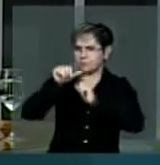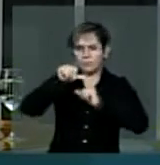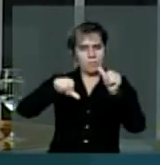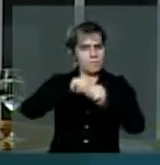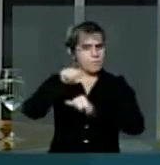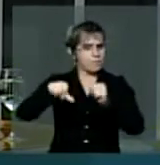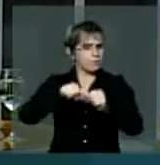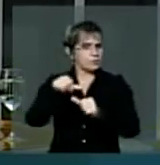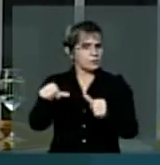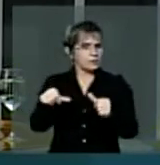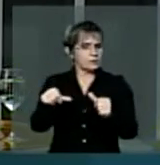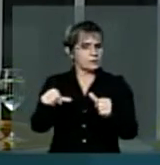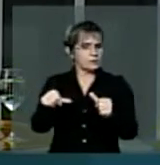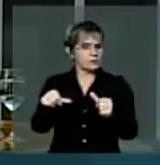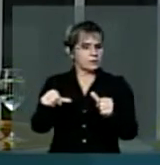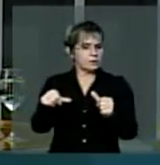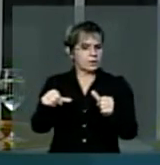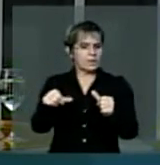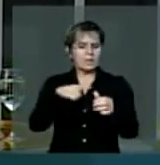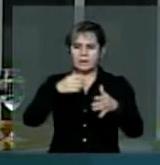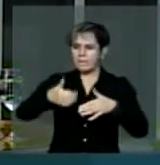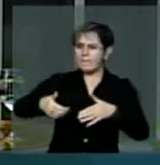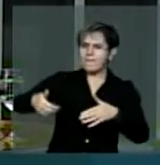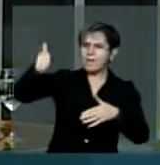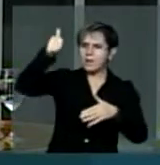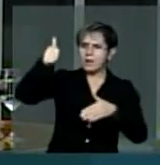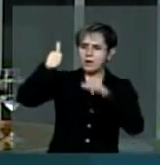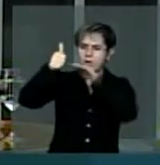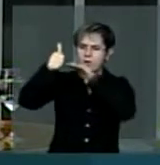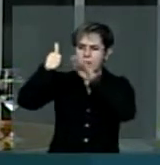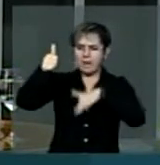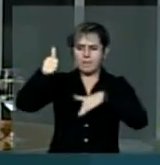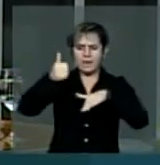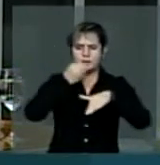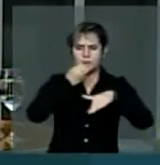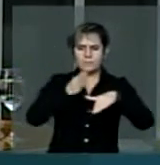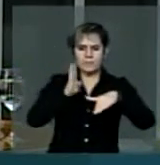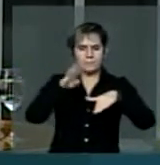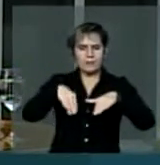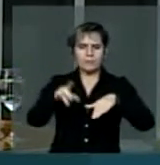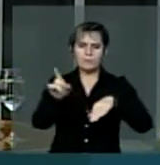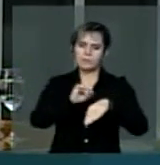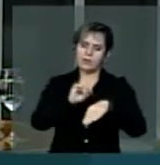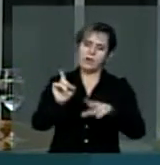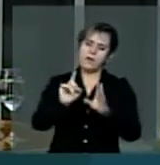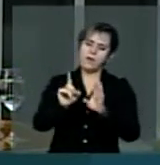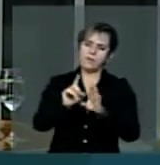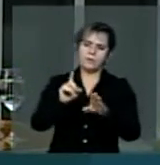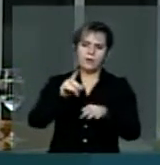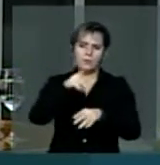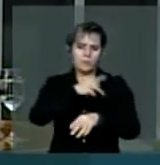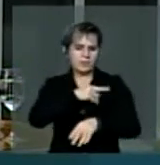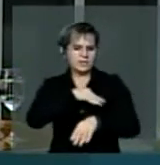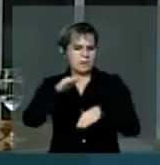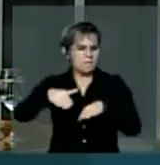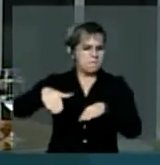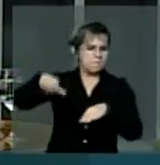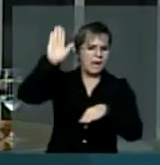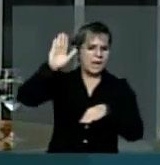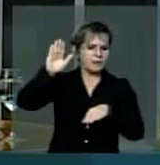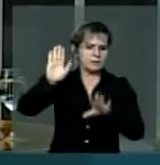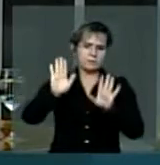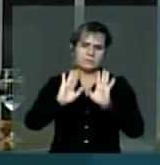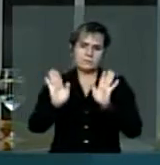Não está acima do bem e do mal. O PT, depois de décadas de conquistas com o povo brasileiro,